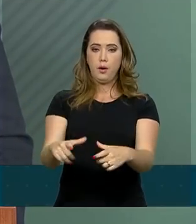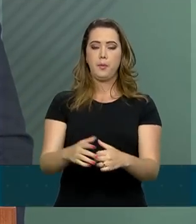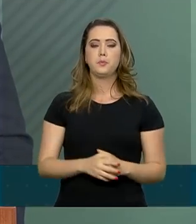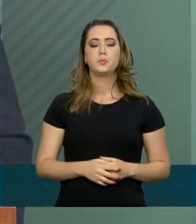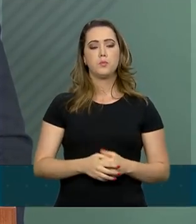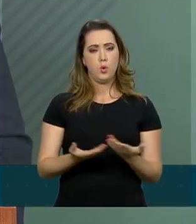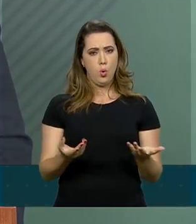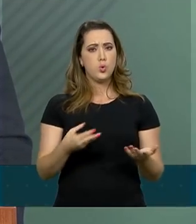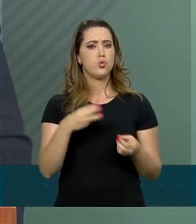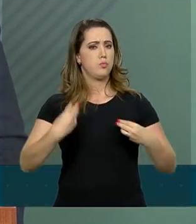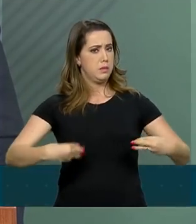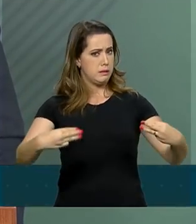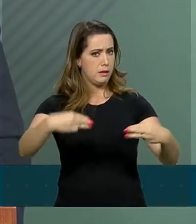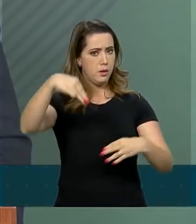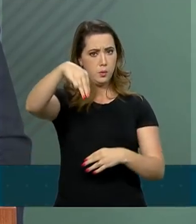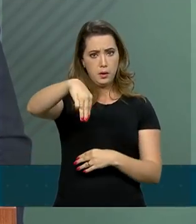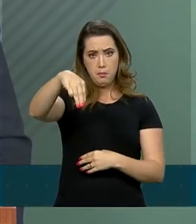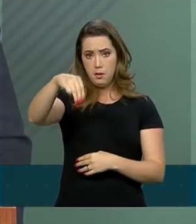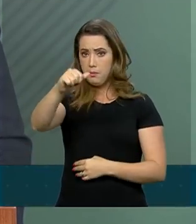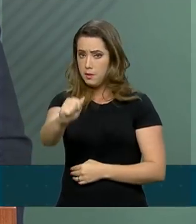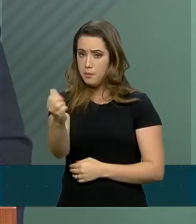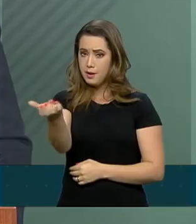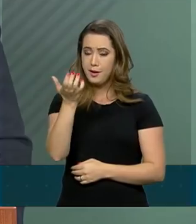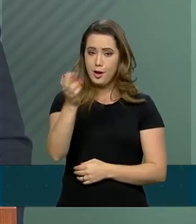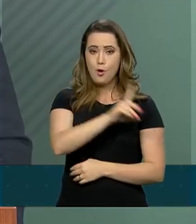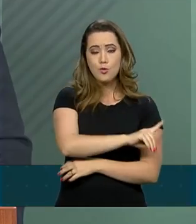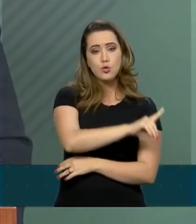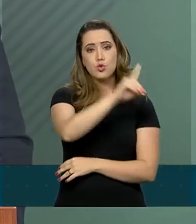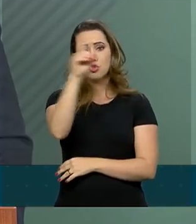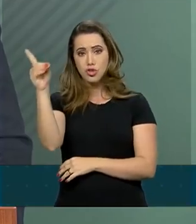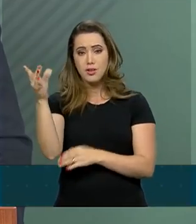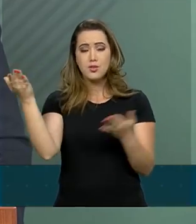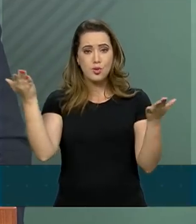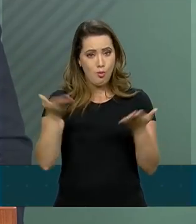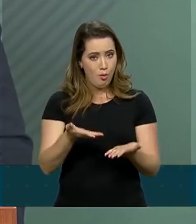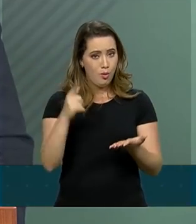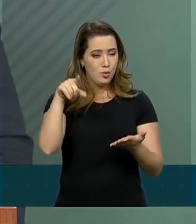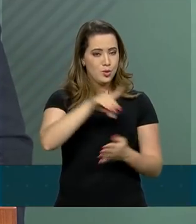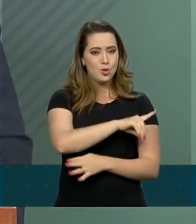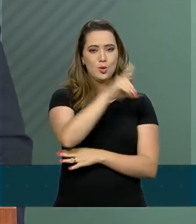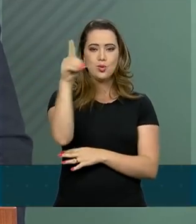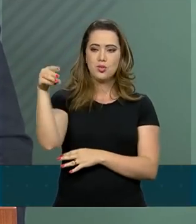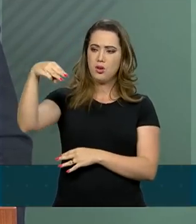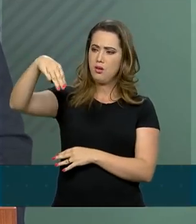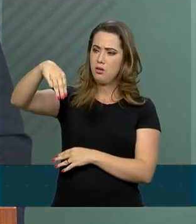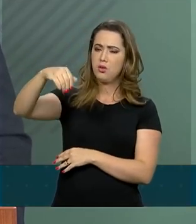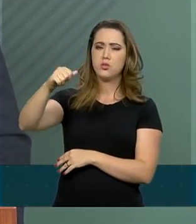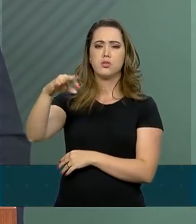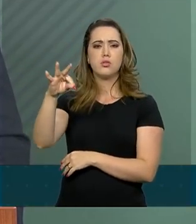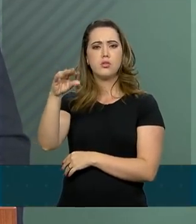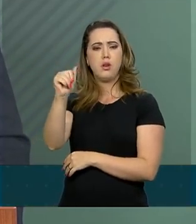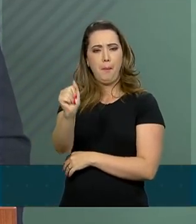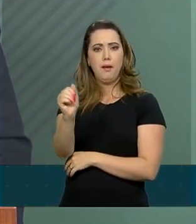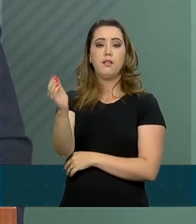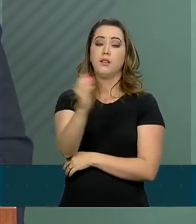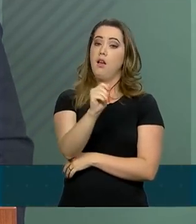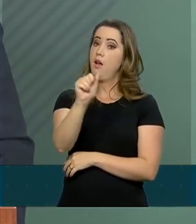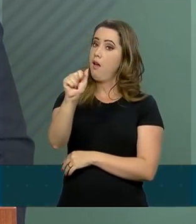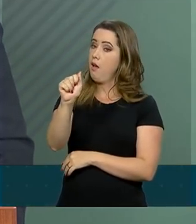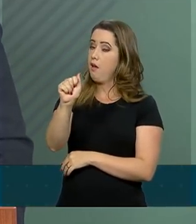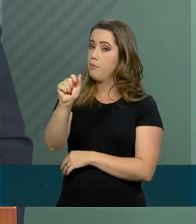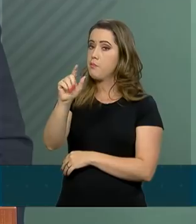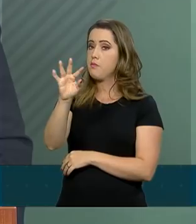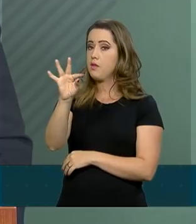busca tornar o Dia da Mata Atlântica um momento de reflexão e conscientização